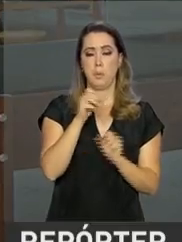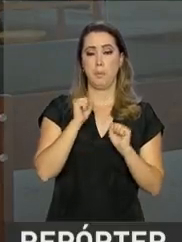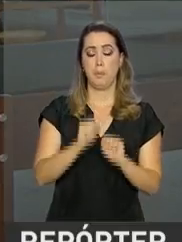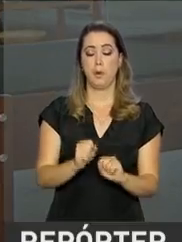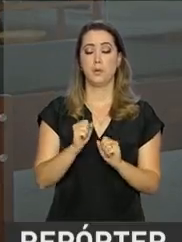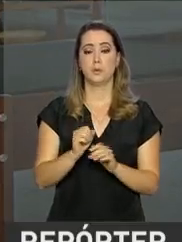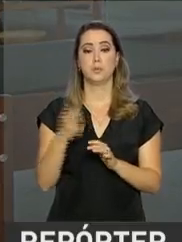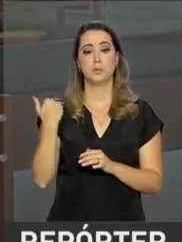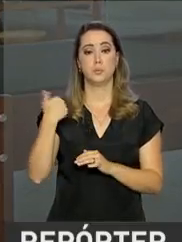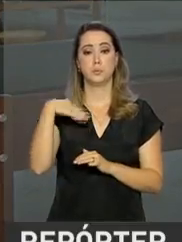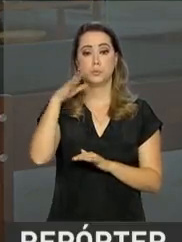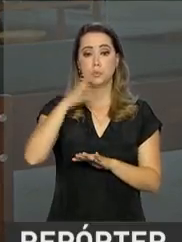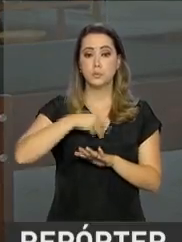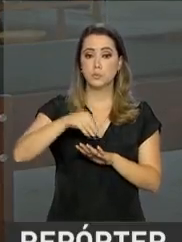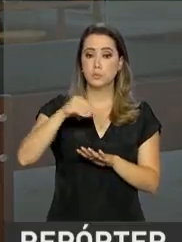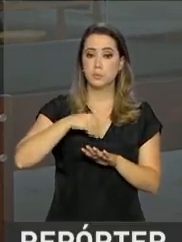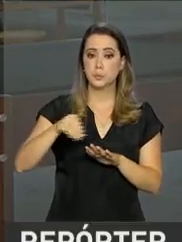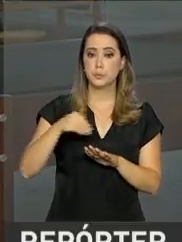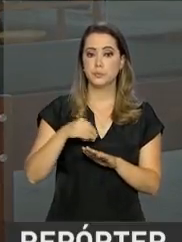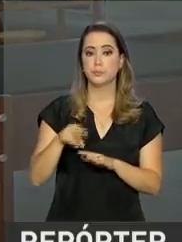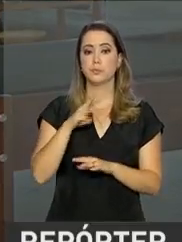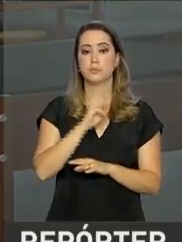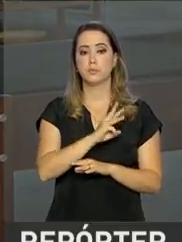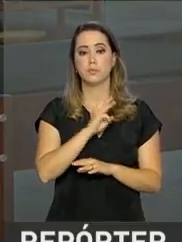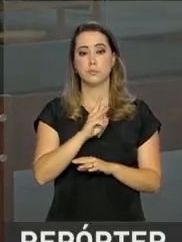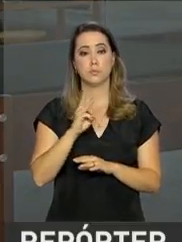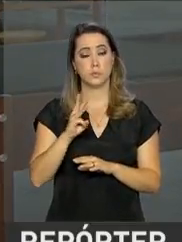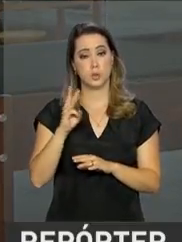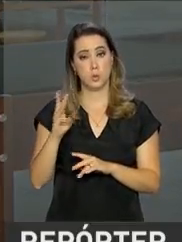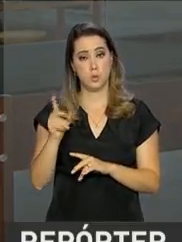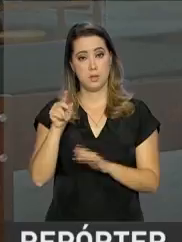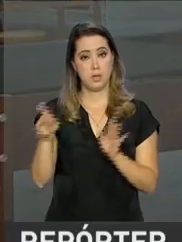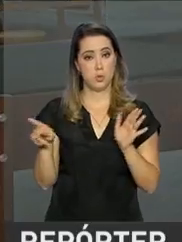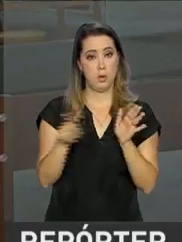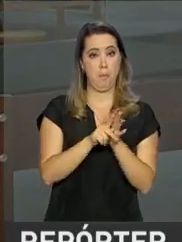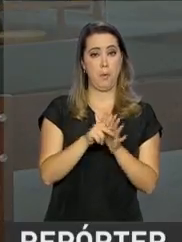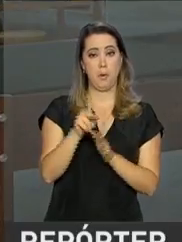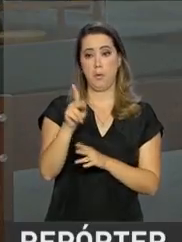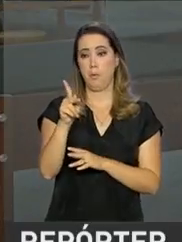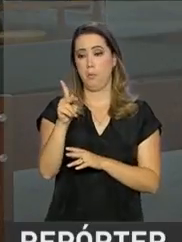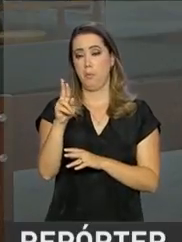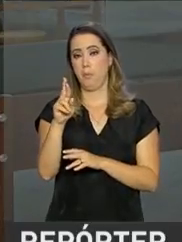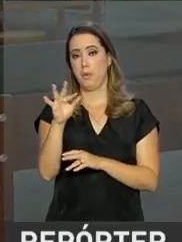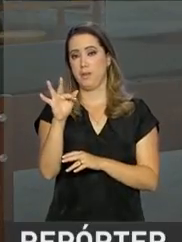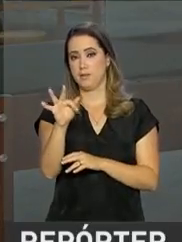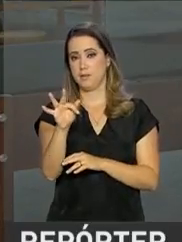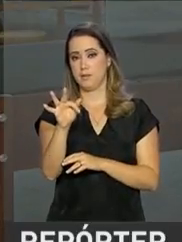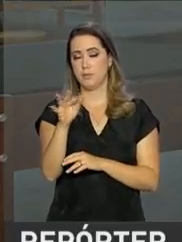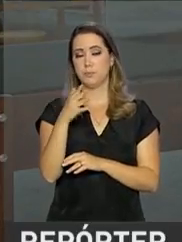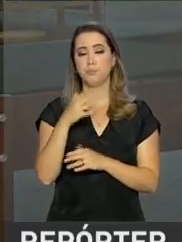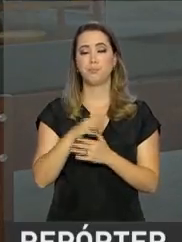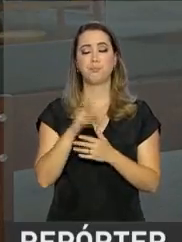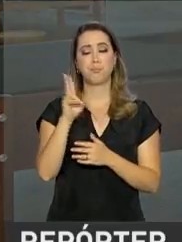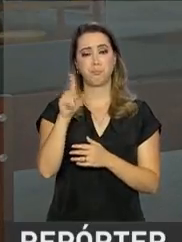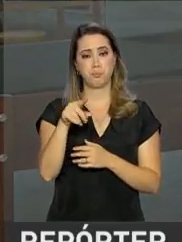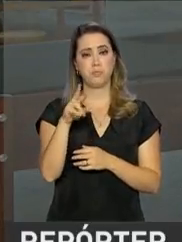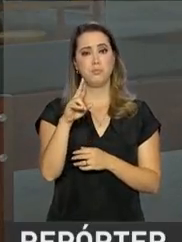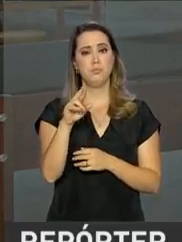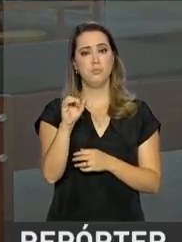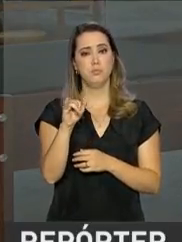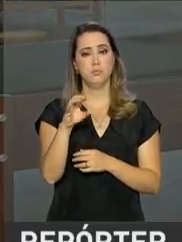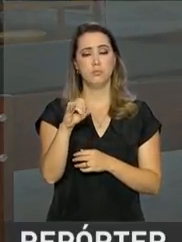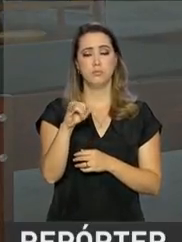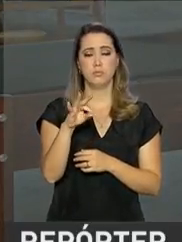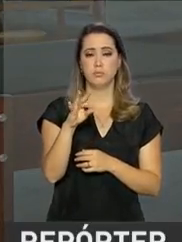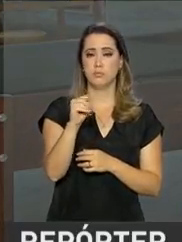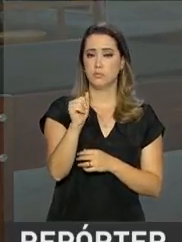ter mais informações no endereço eletrônico oficial da própria Receita, que é o www.receita